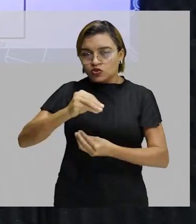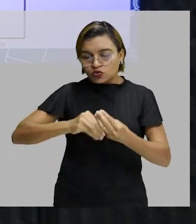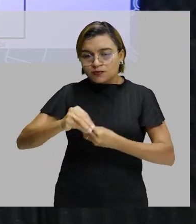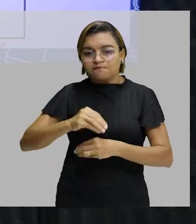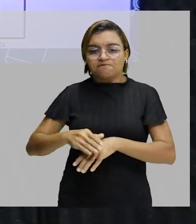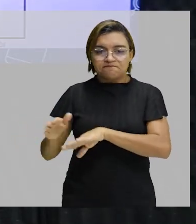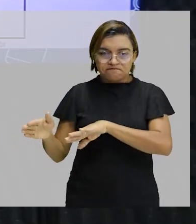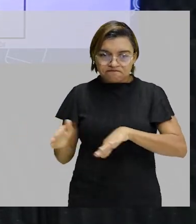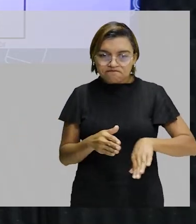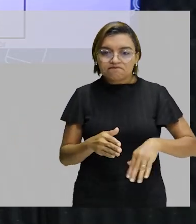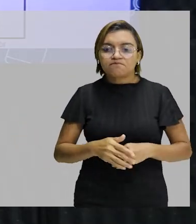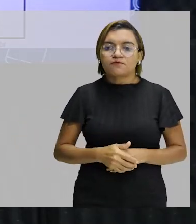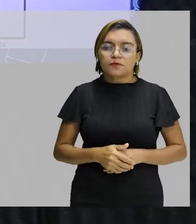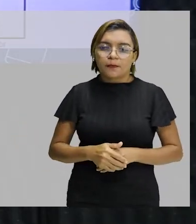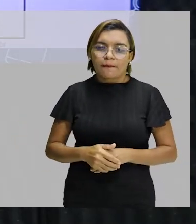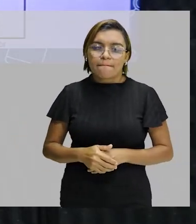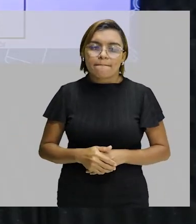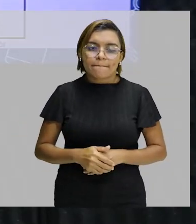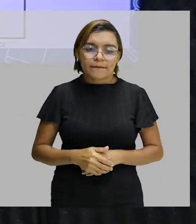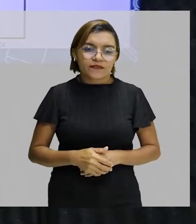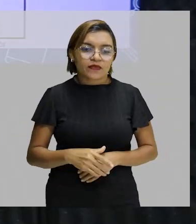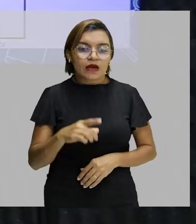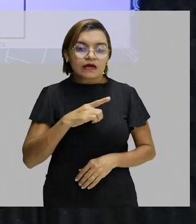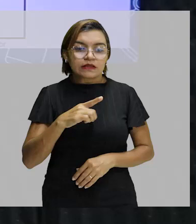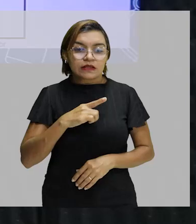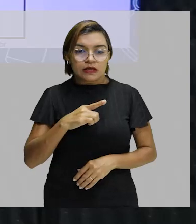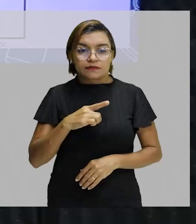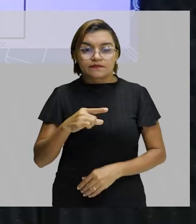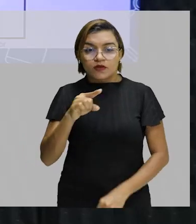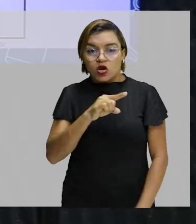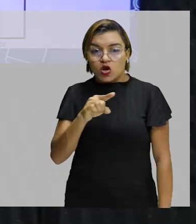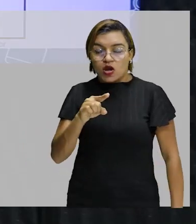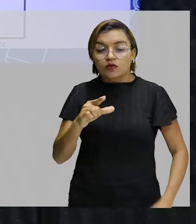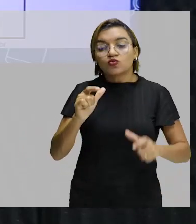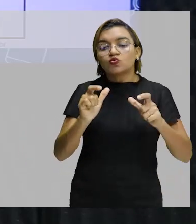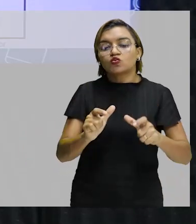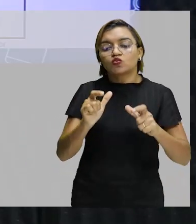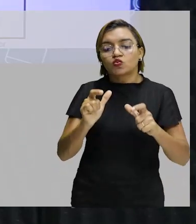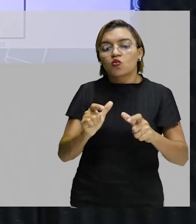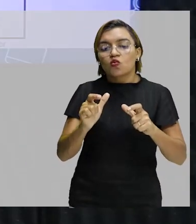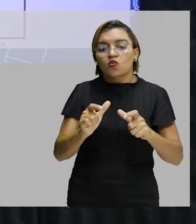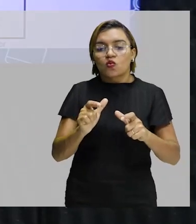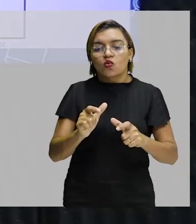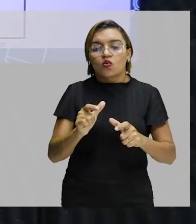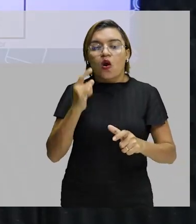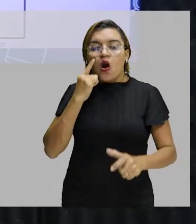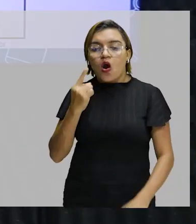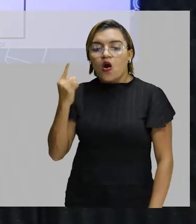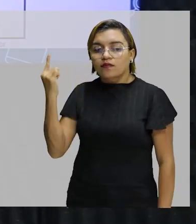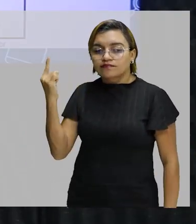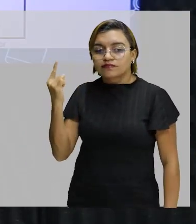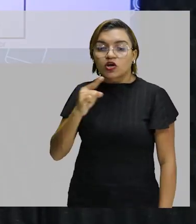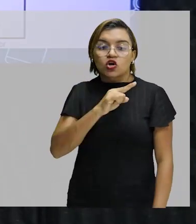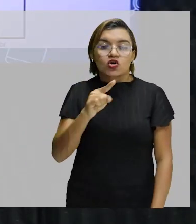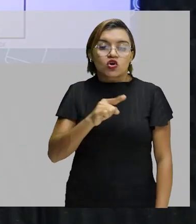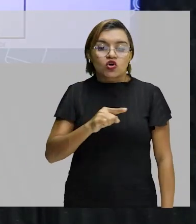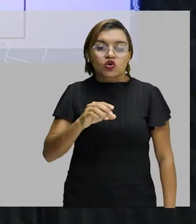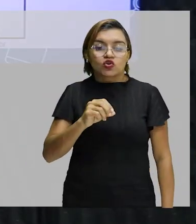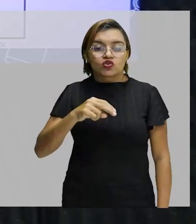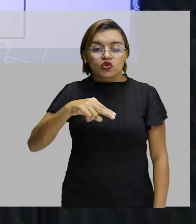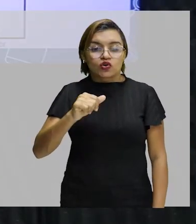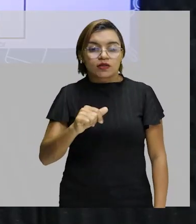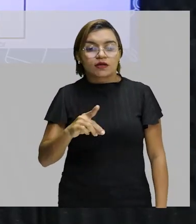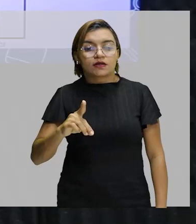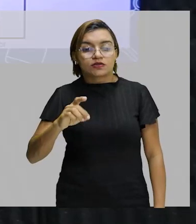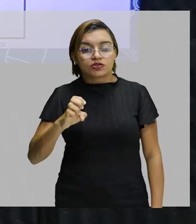imagem, pessoal, existe a zona de passagem. O que seria isso, professor? O que significa isso? Nas